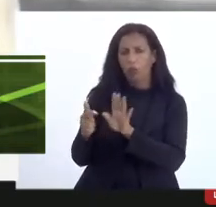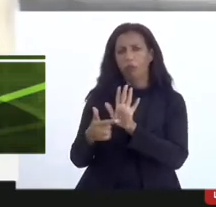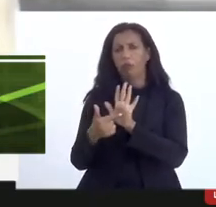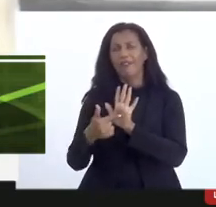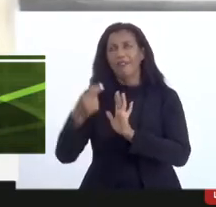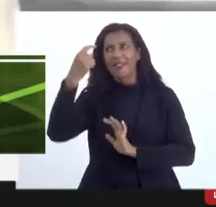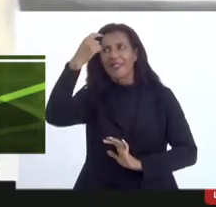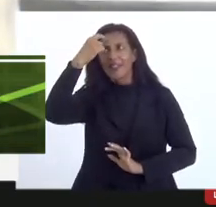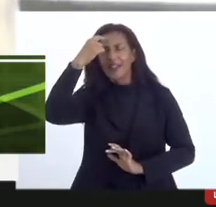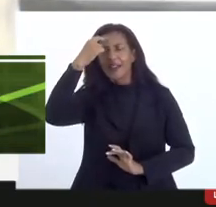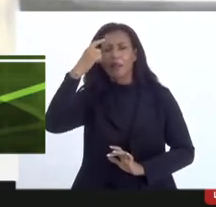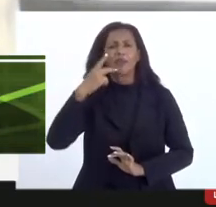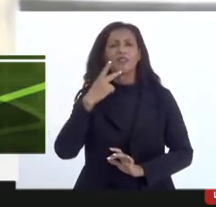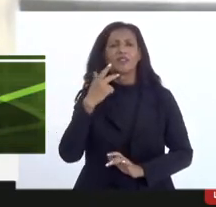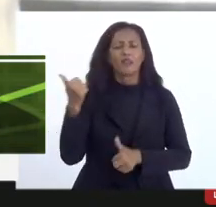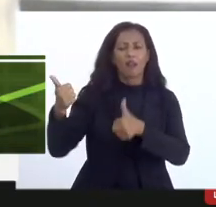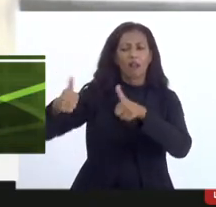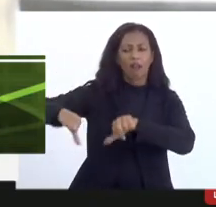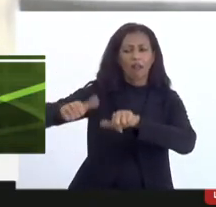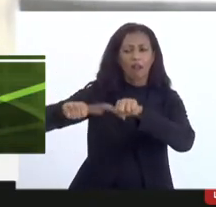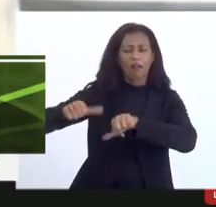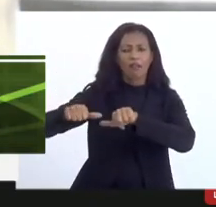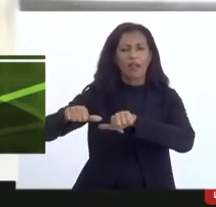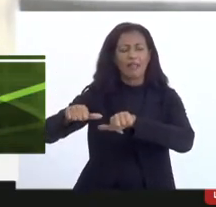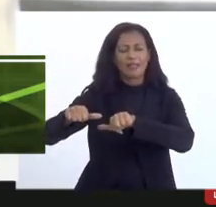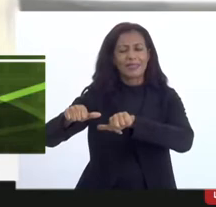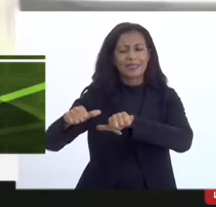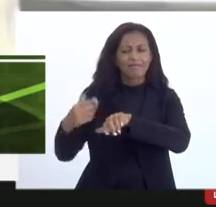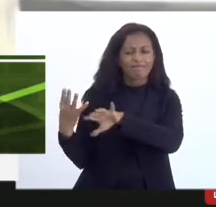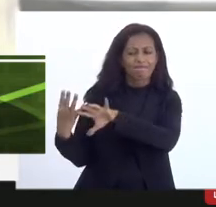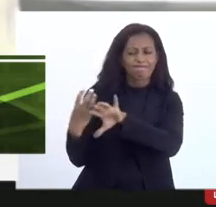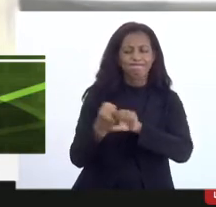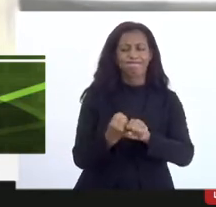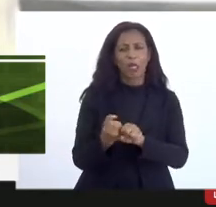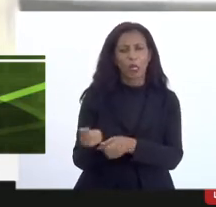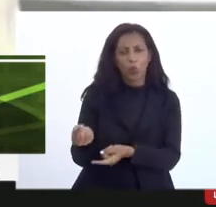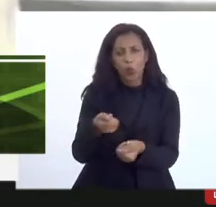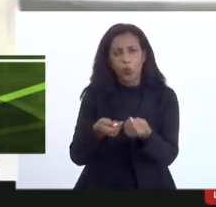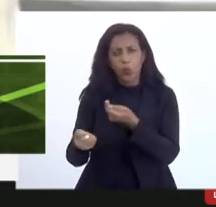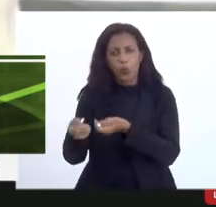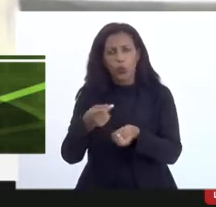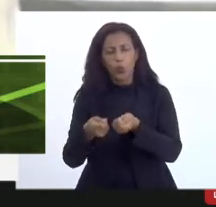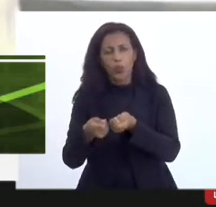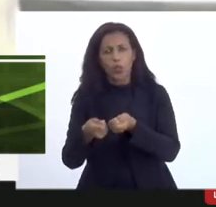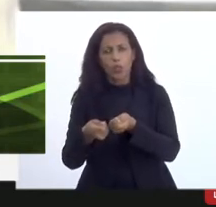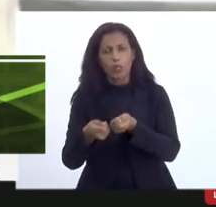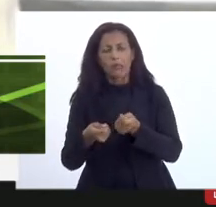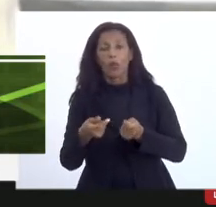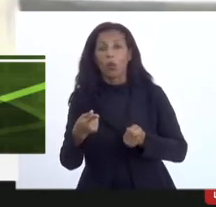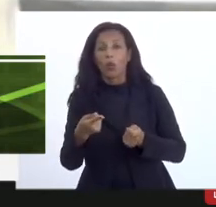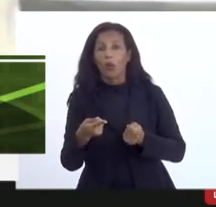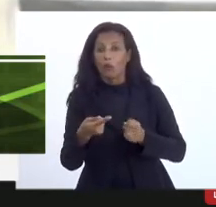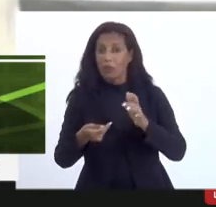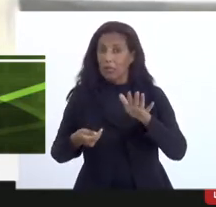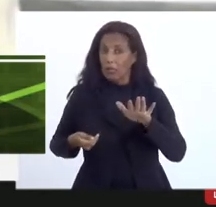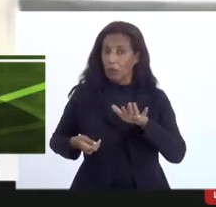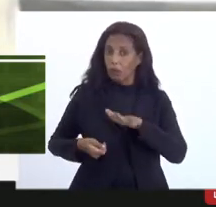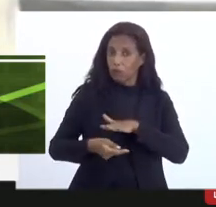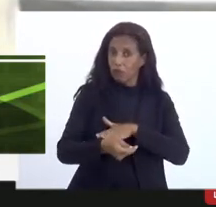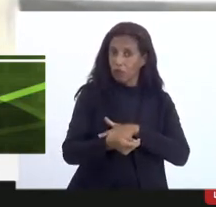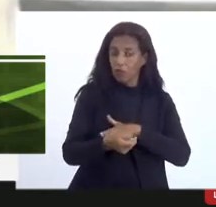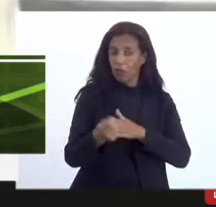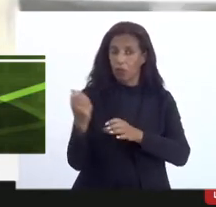cabeça que a gente está falando sobre a análise documental contábil financeira quando eu falando de prestação de contas eu estou olhando para ela